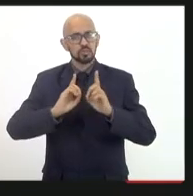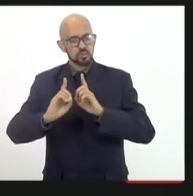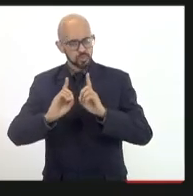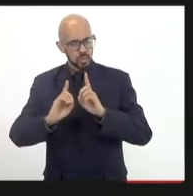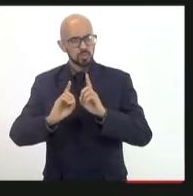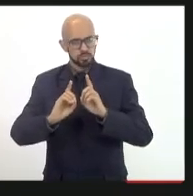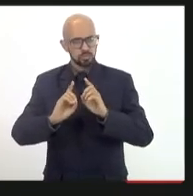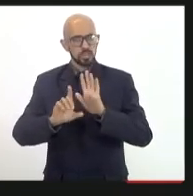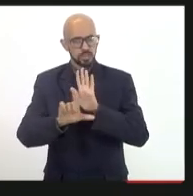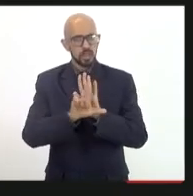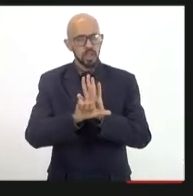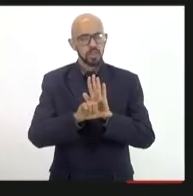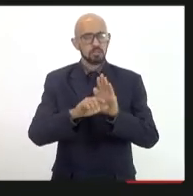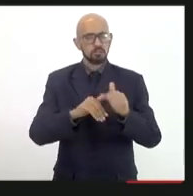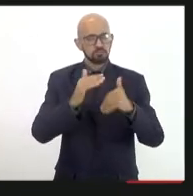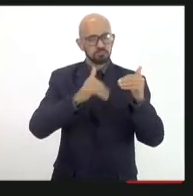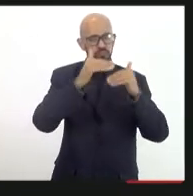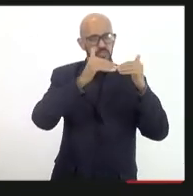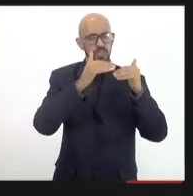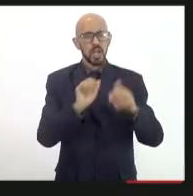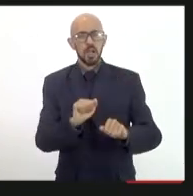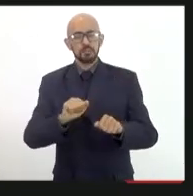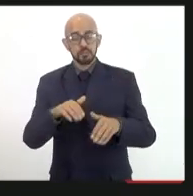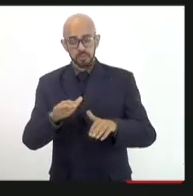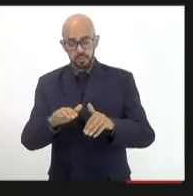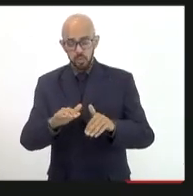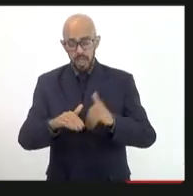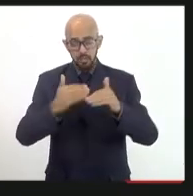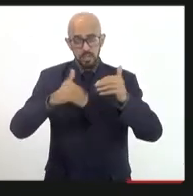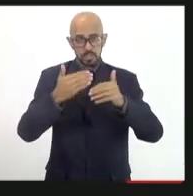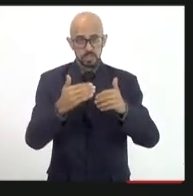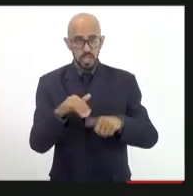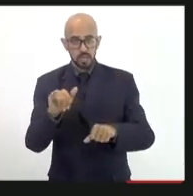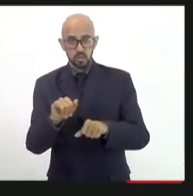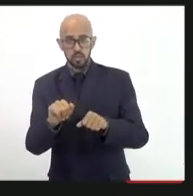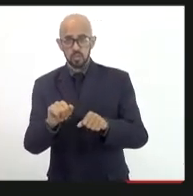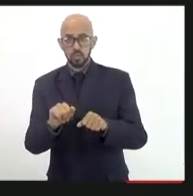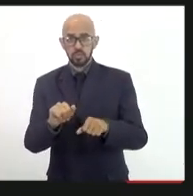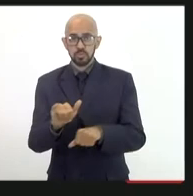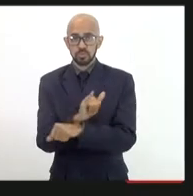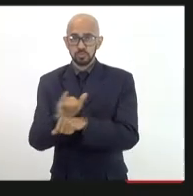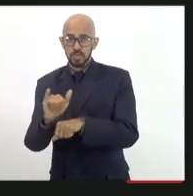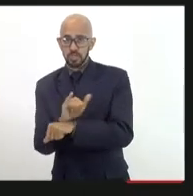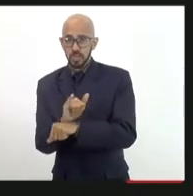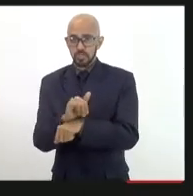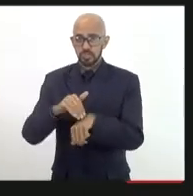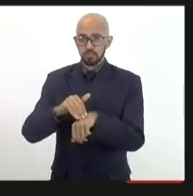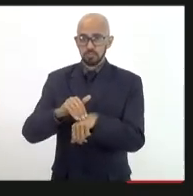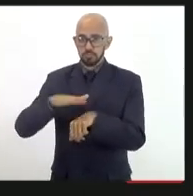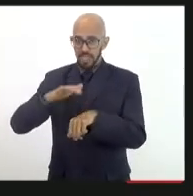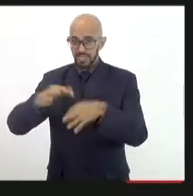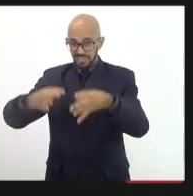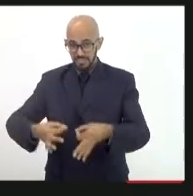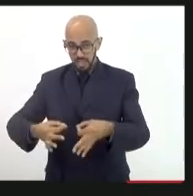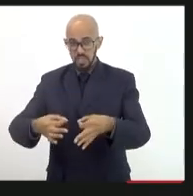avançar na regulamentação através de dispositivos mais assertivos, com maior grau